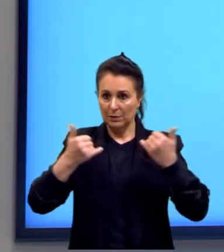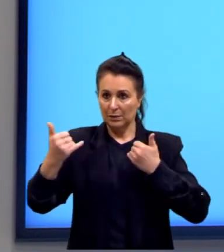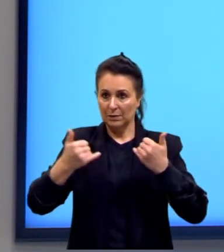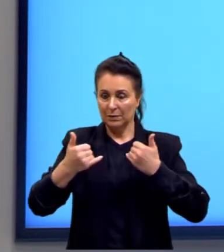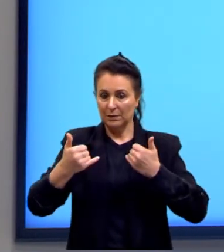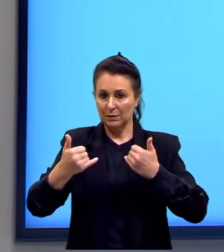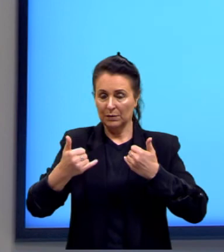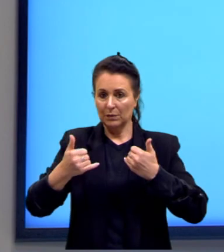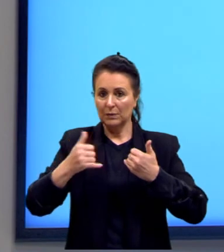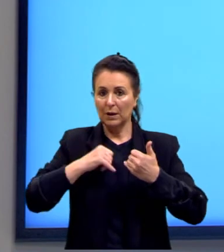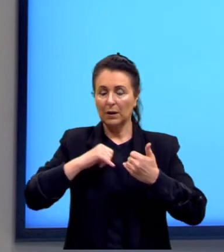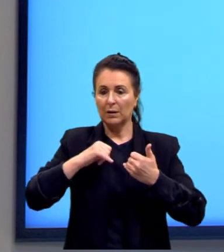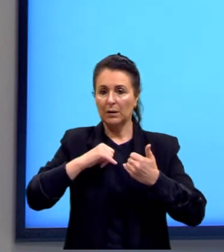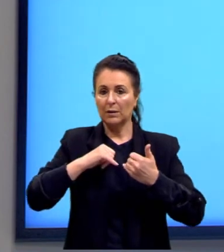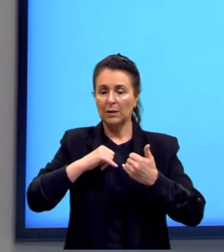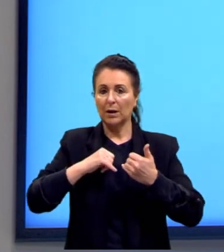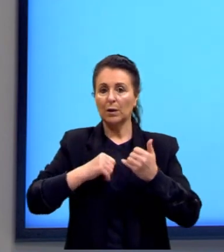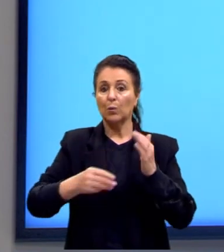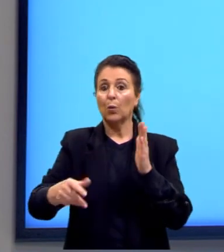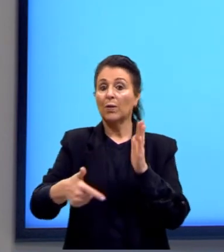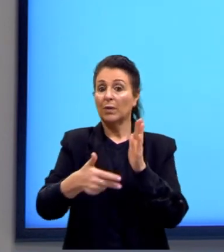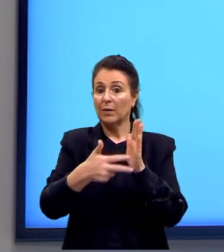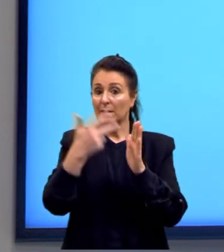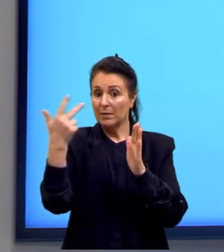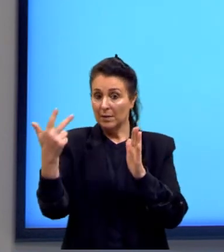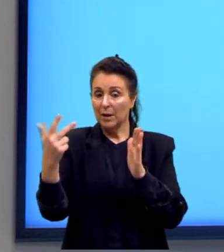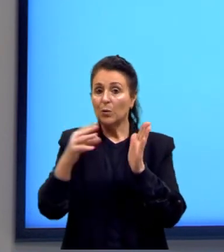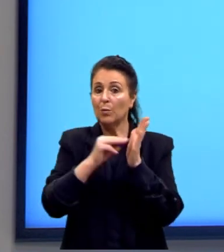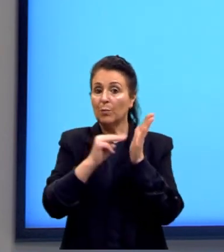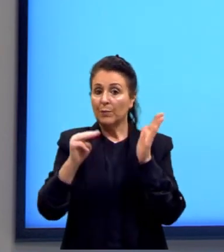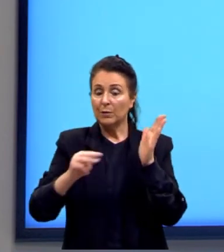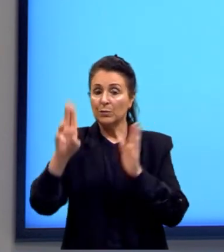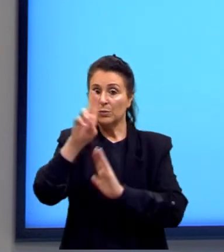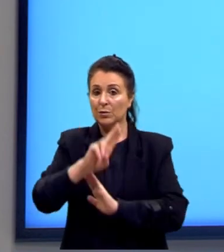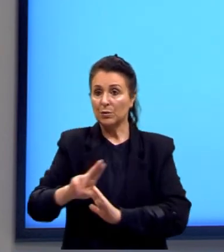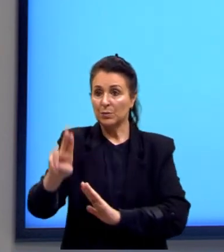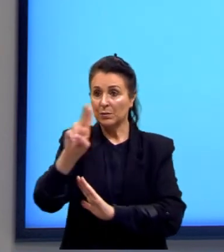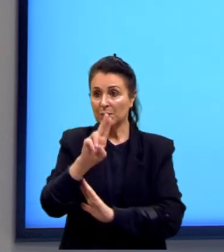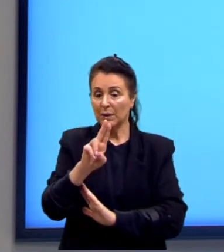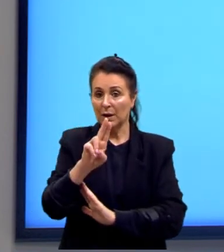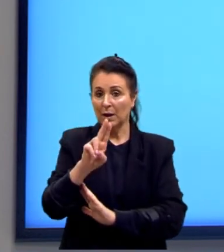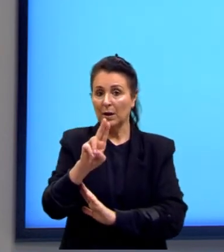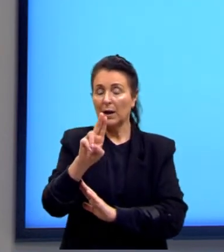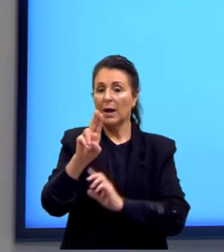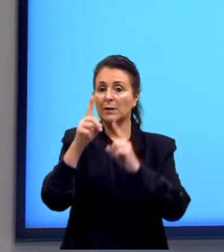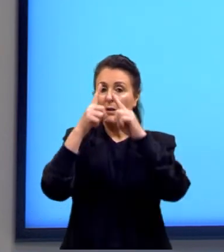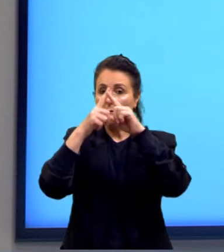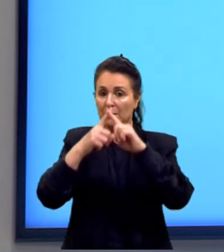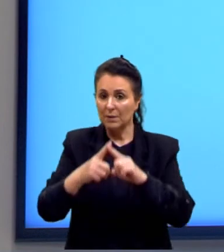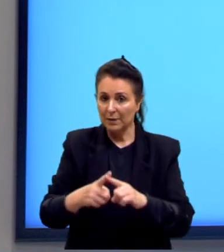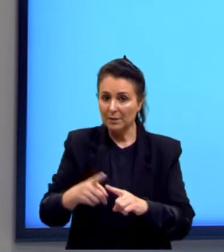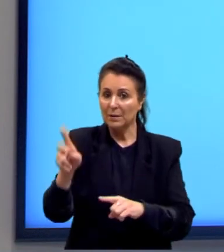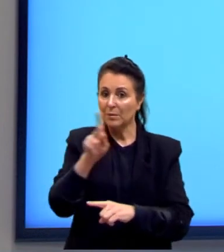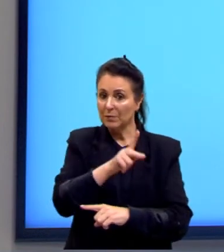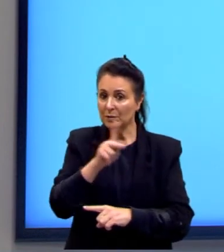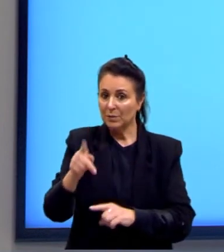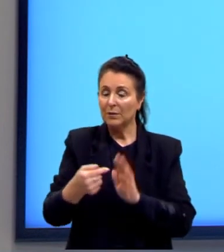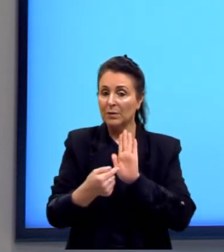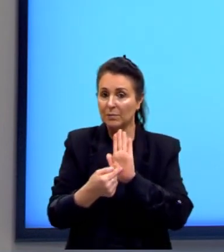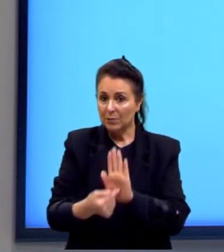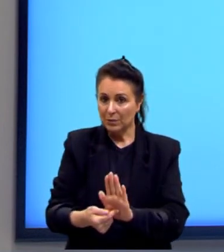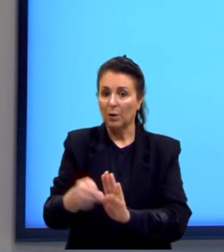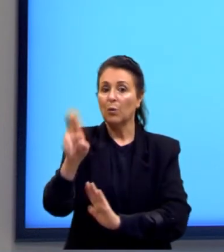vocês um terceiro método de resolução que seria utilizando essas propriedades que eu mostrei para vocês, tá?